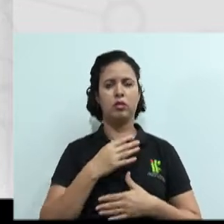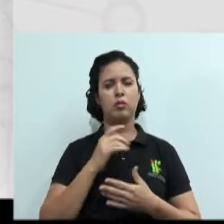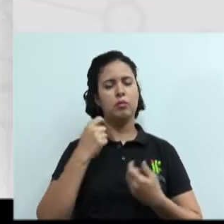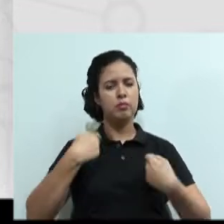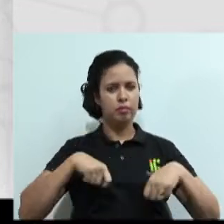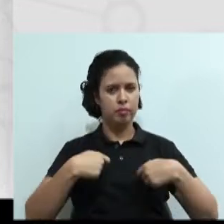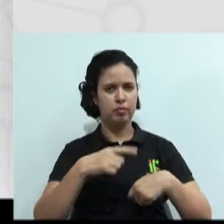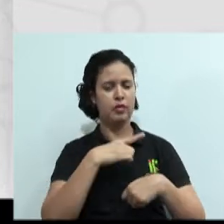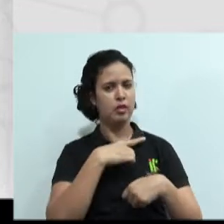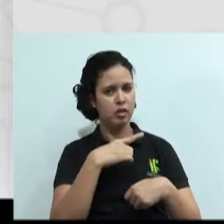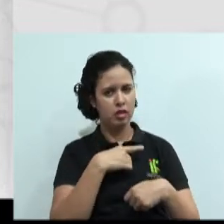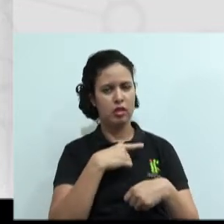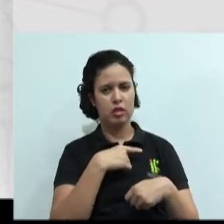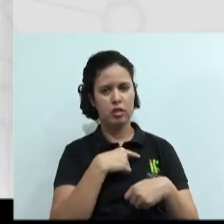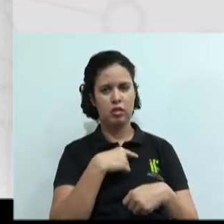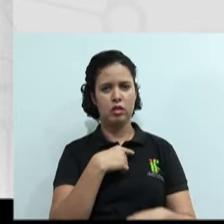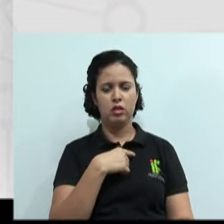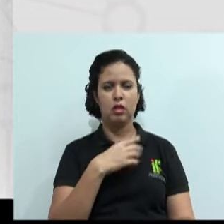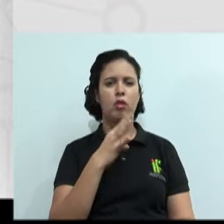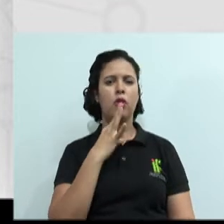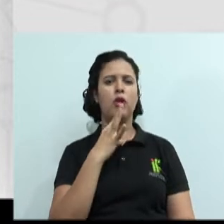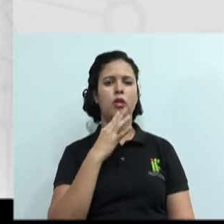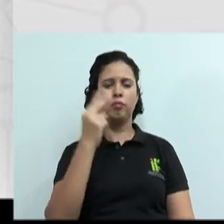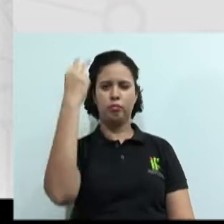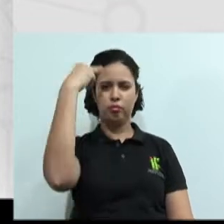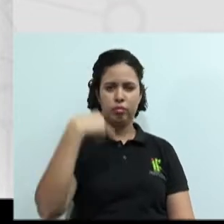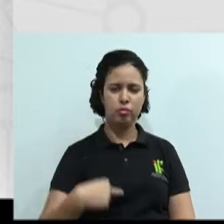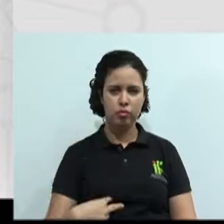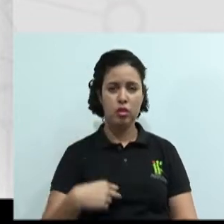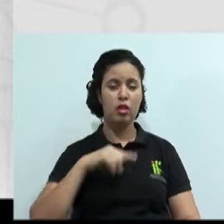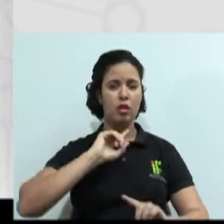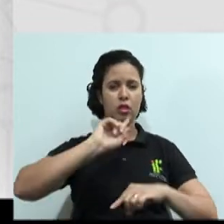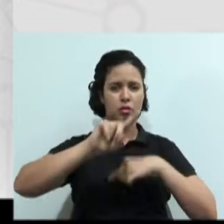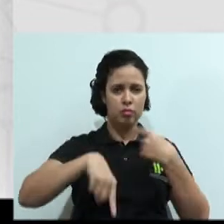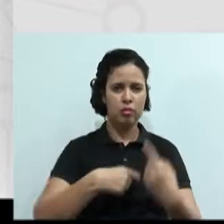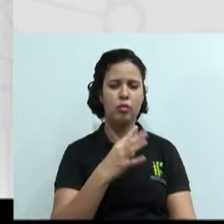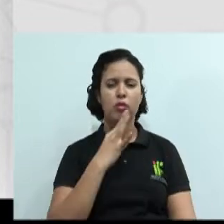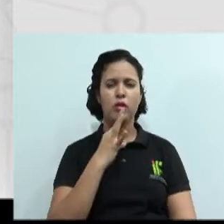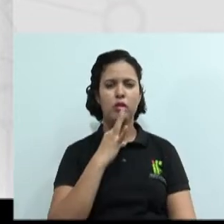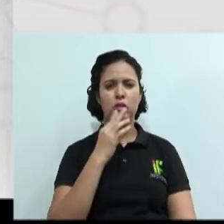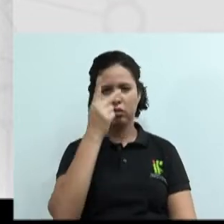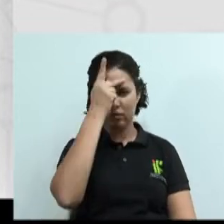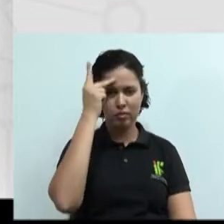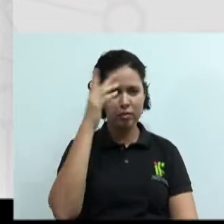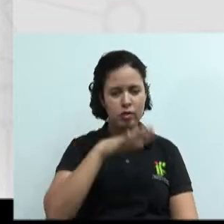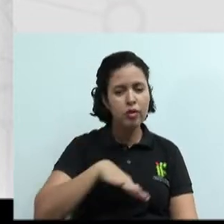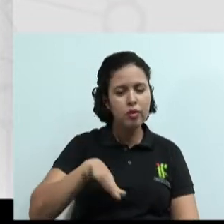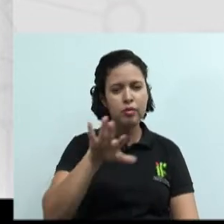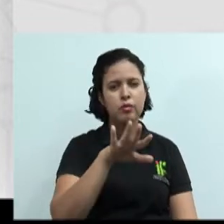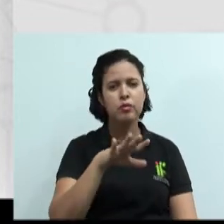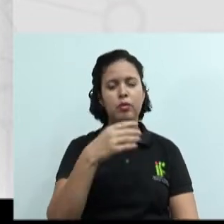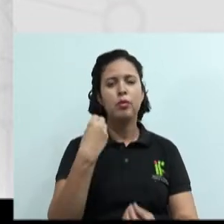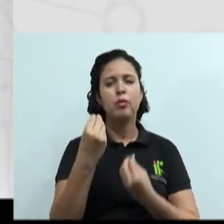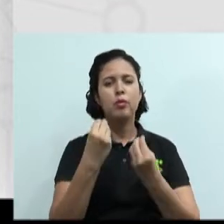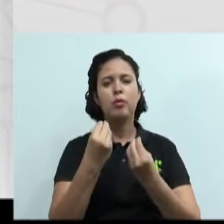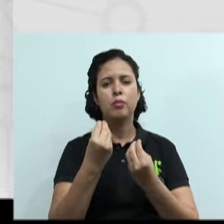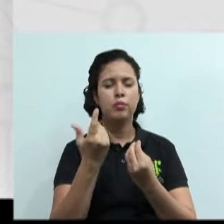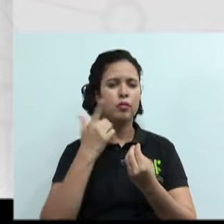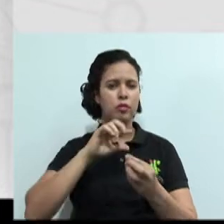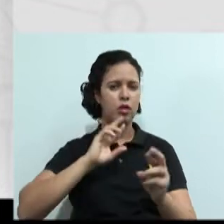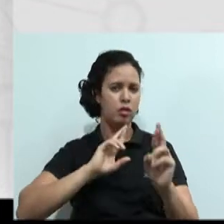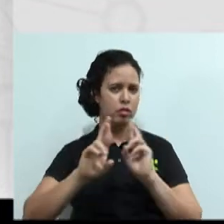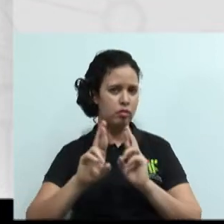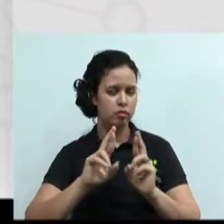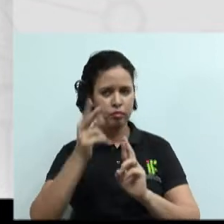esse relacionamento, você precisa se conhecer para poder conhecer os outros, para poder saber a maneira certa de se relacionar com os